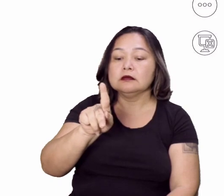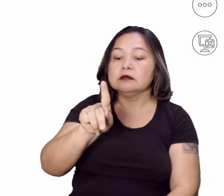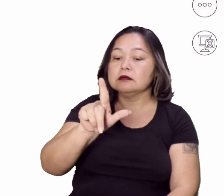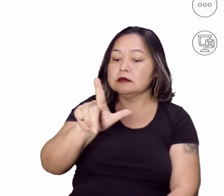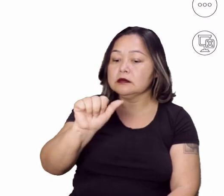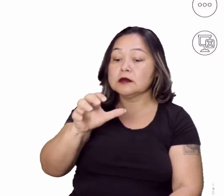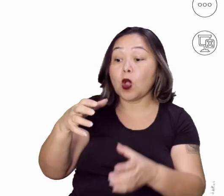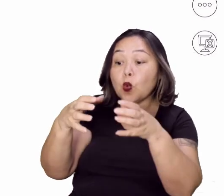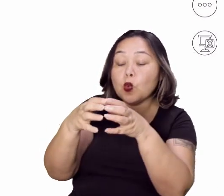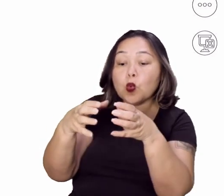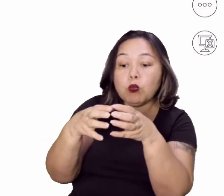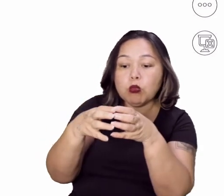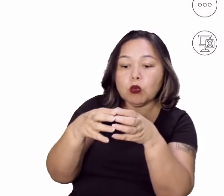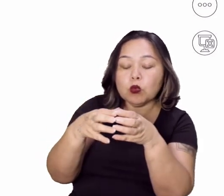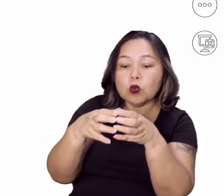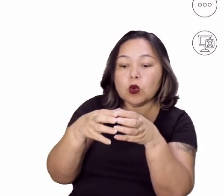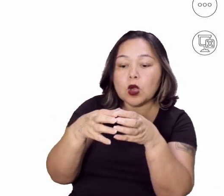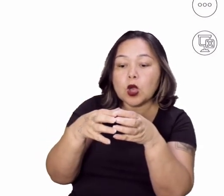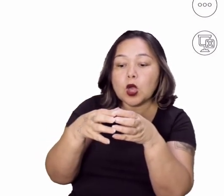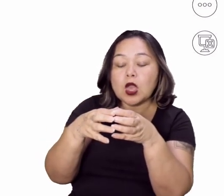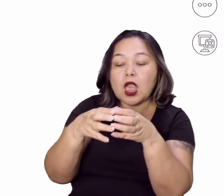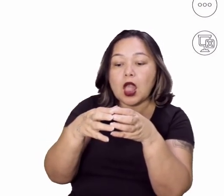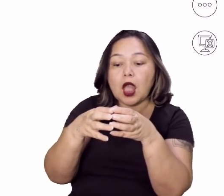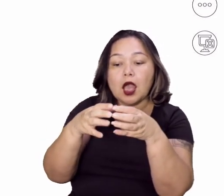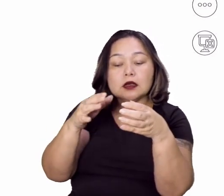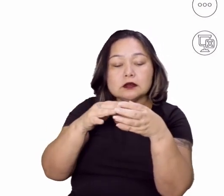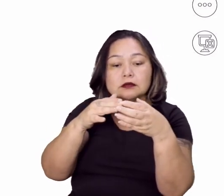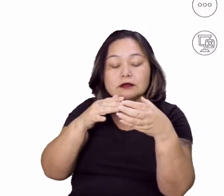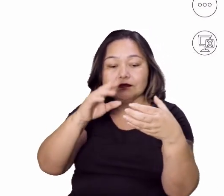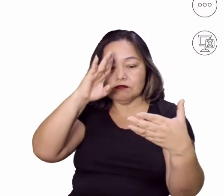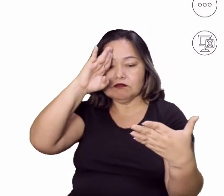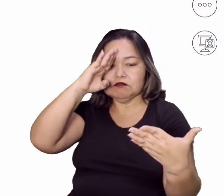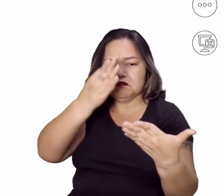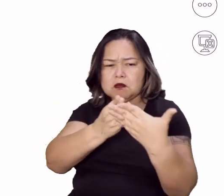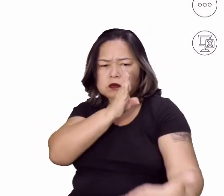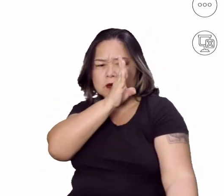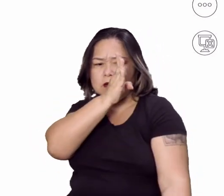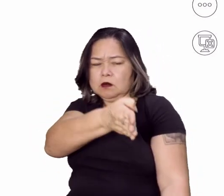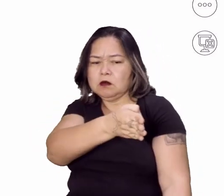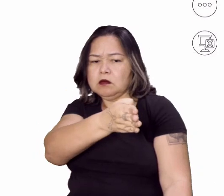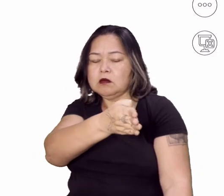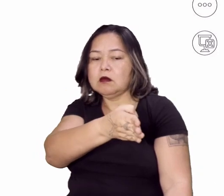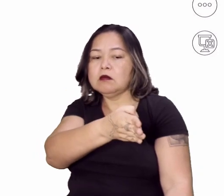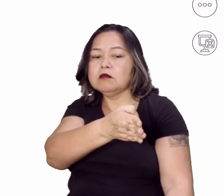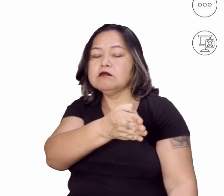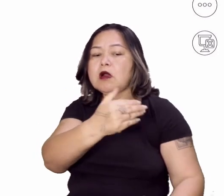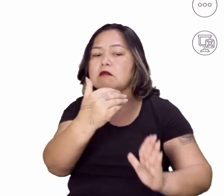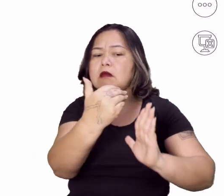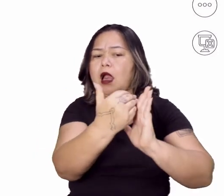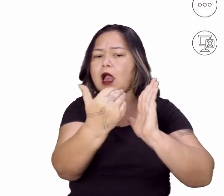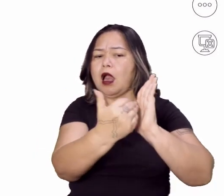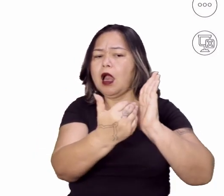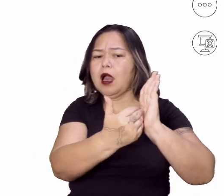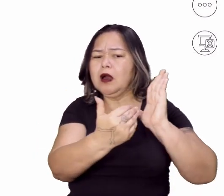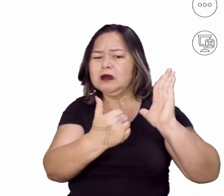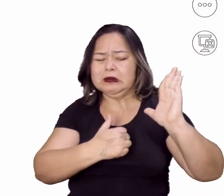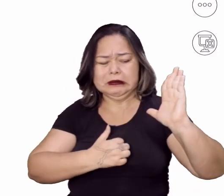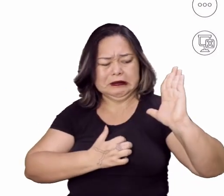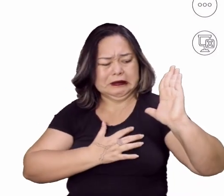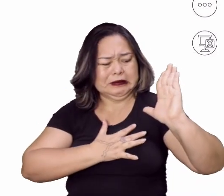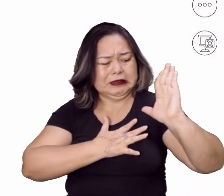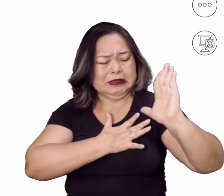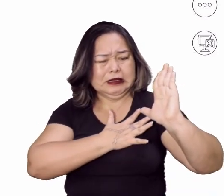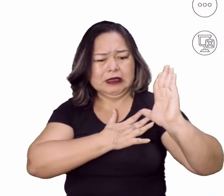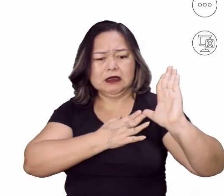esse grupo, ele era um grupo de extremistas, tá? Que defendiam pautas horríveis, pautas